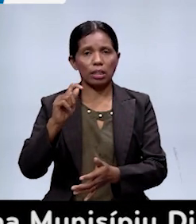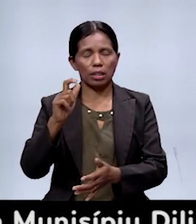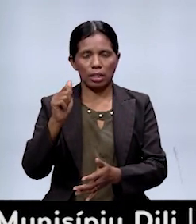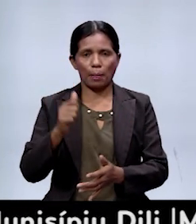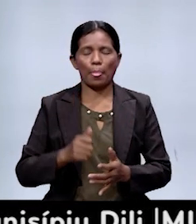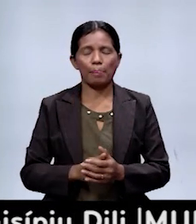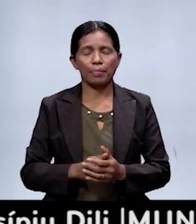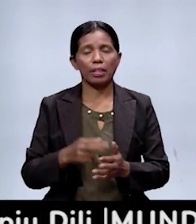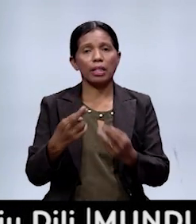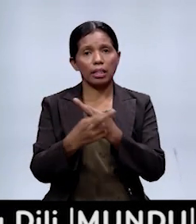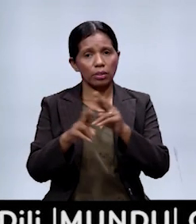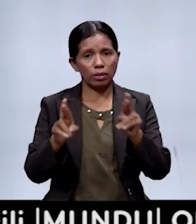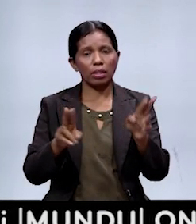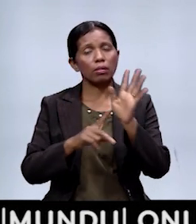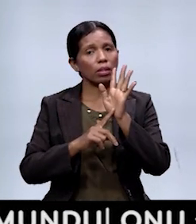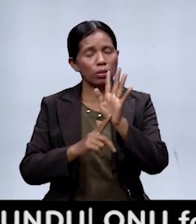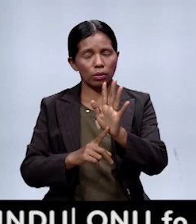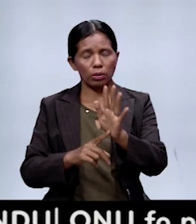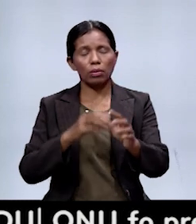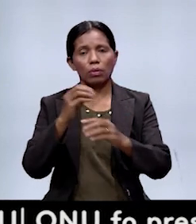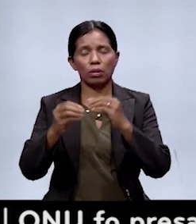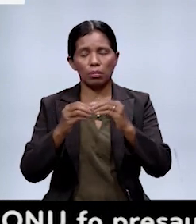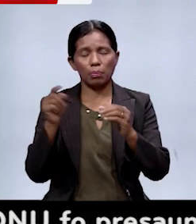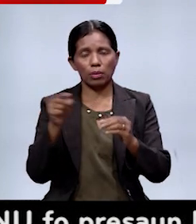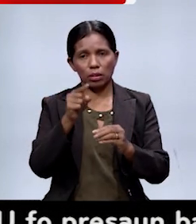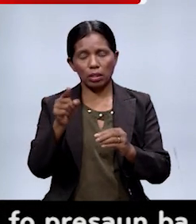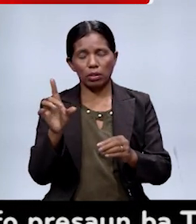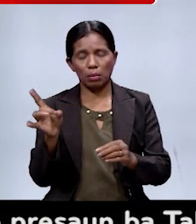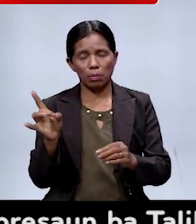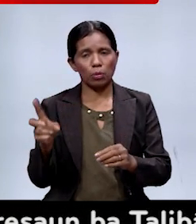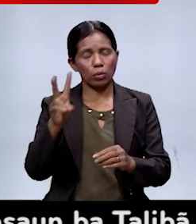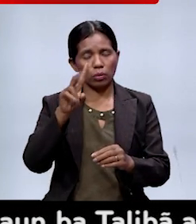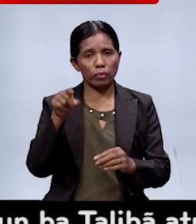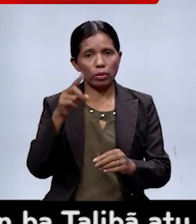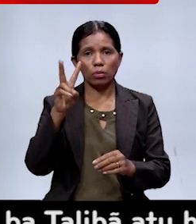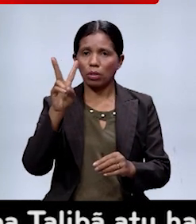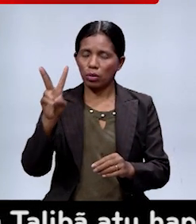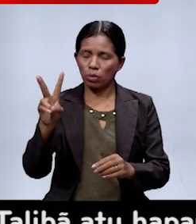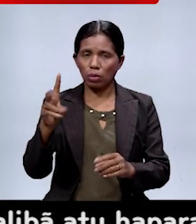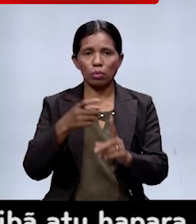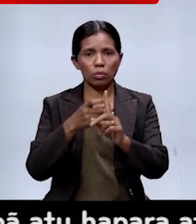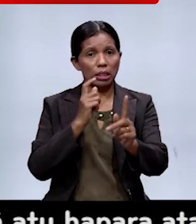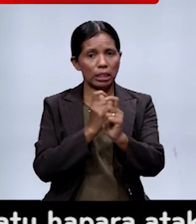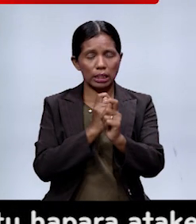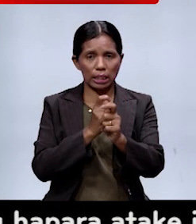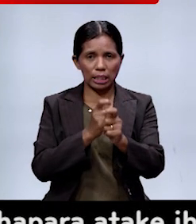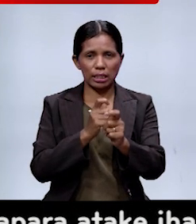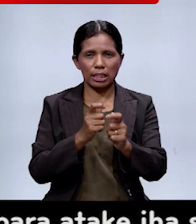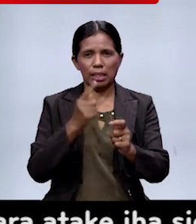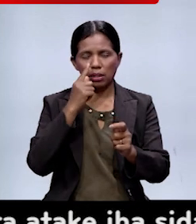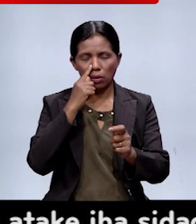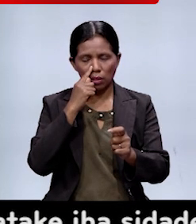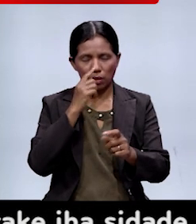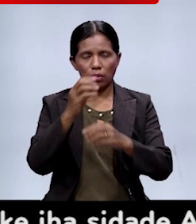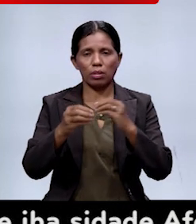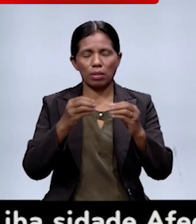Resultado, hirak nehatudukatak, porcentual unuresin Rua, virgula rua, hussi amostra, confirma presença